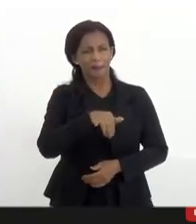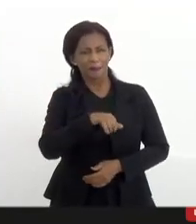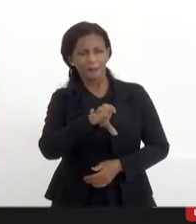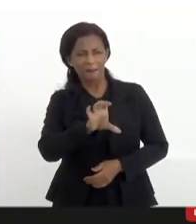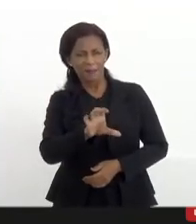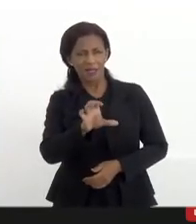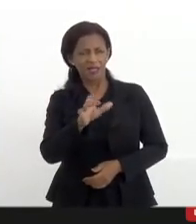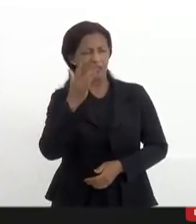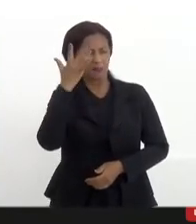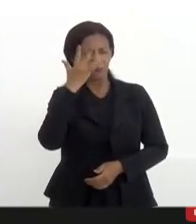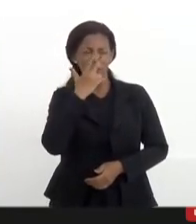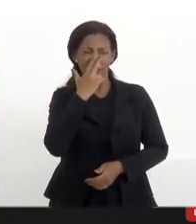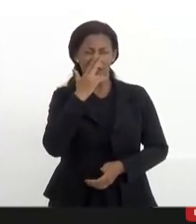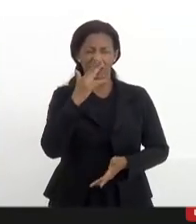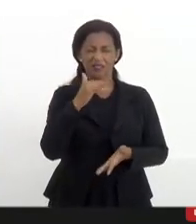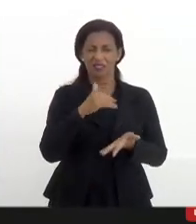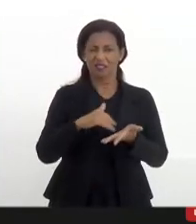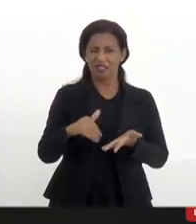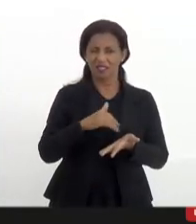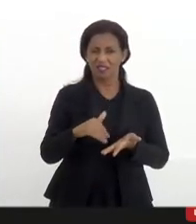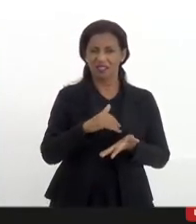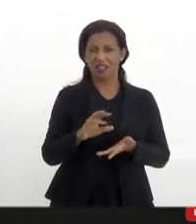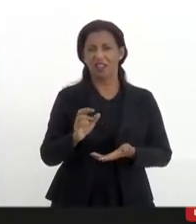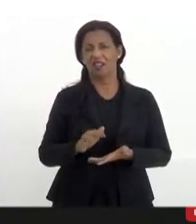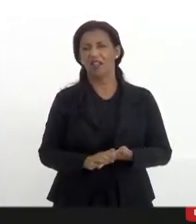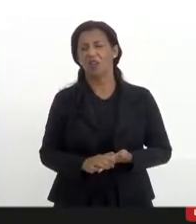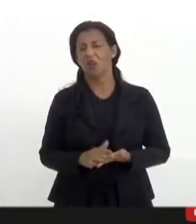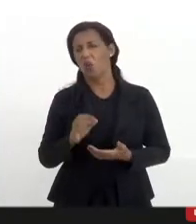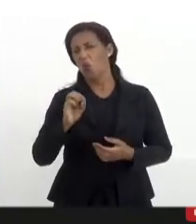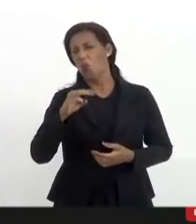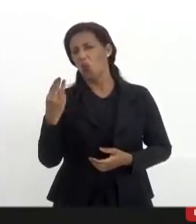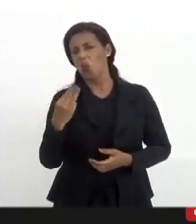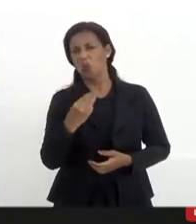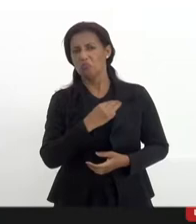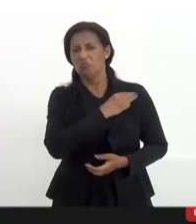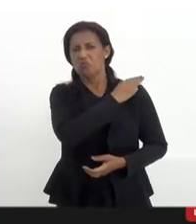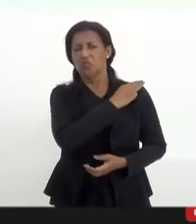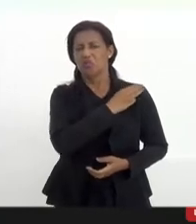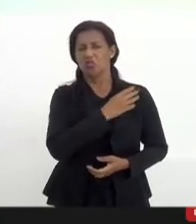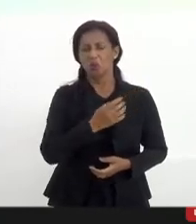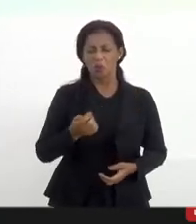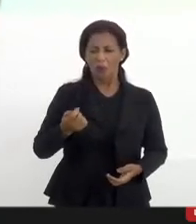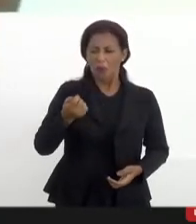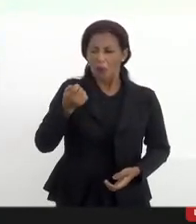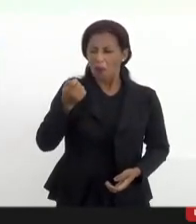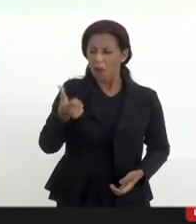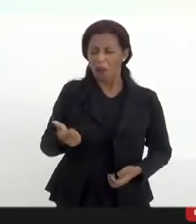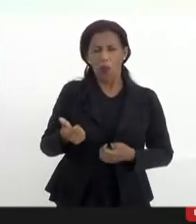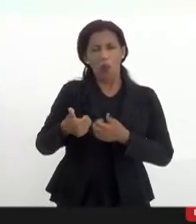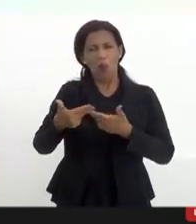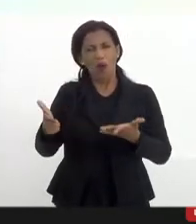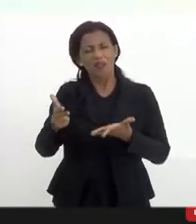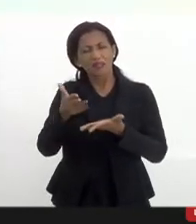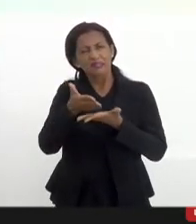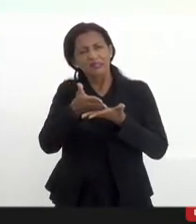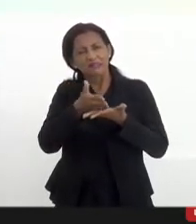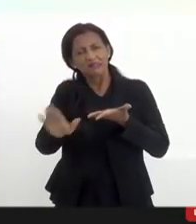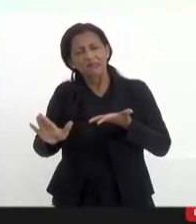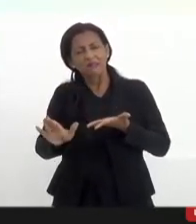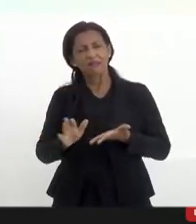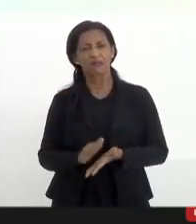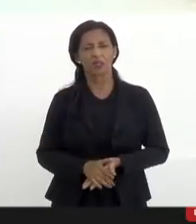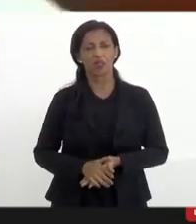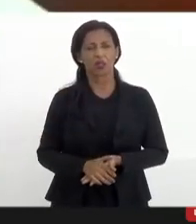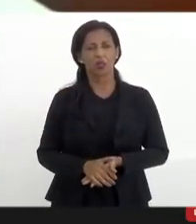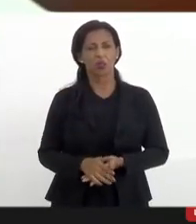agora era secretário ou ministro de alguma coisa, e que pouco, quase nada, restou como